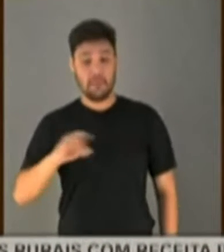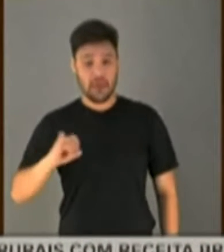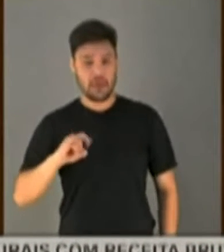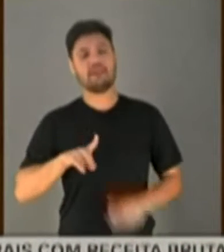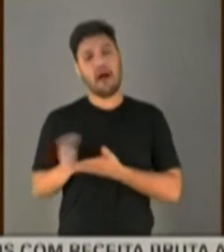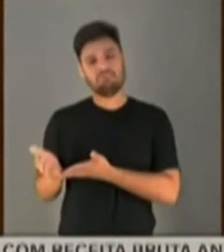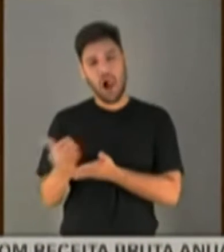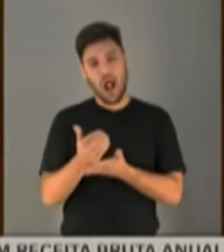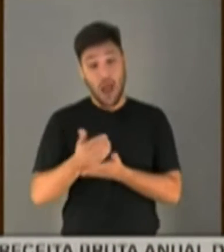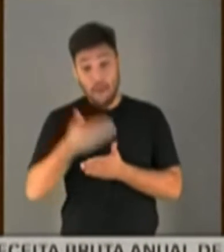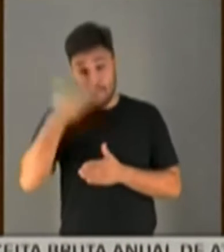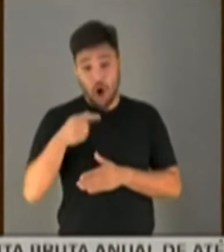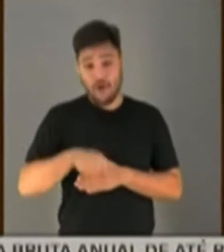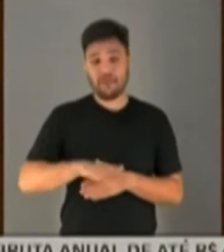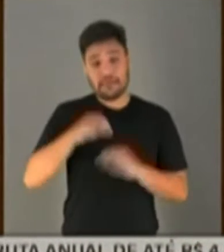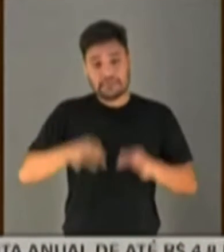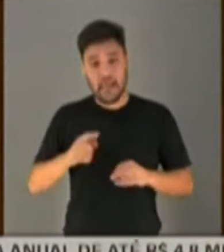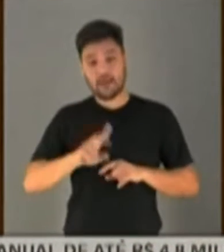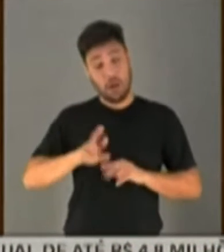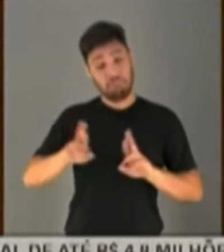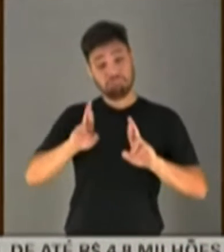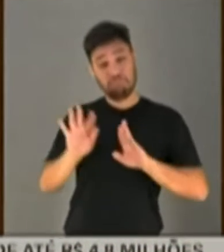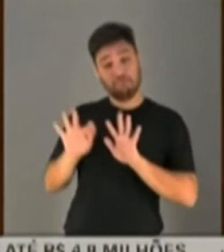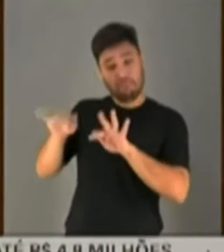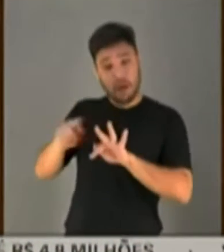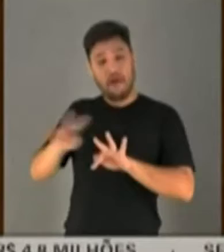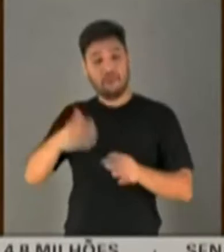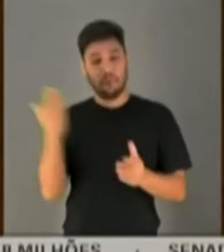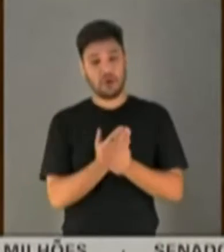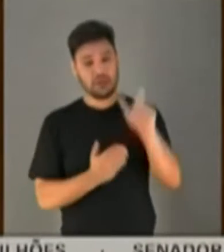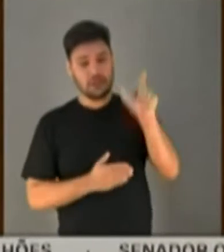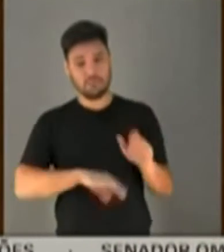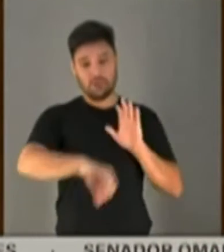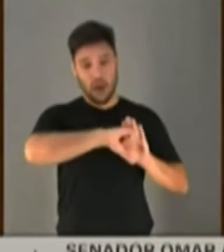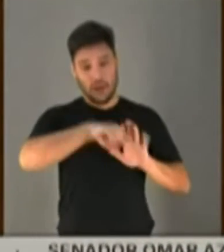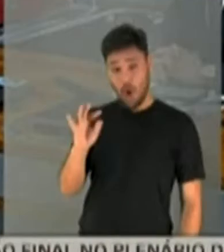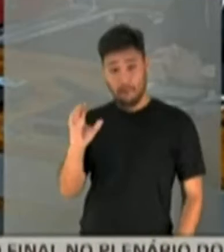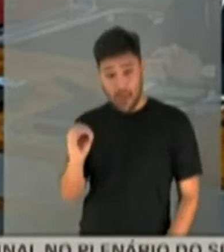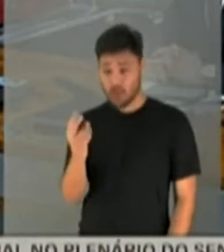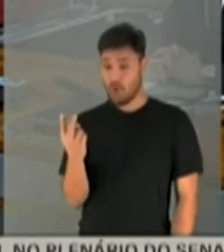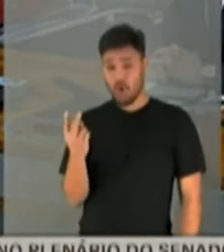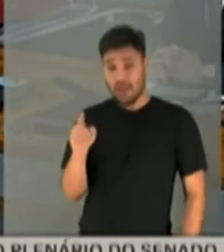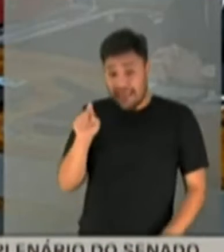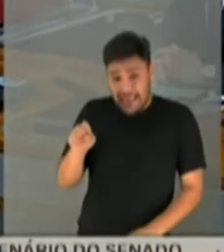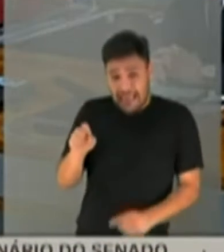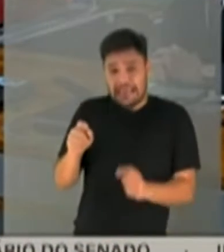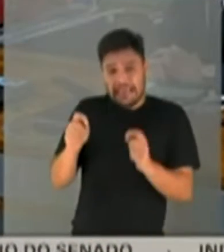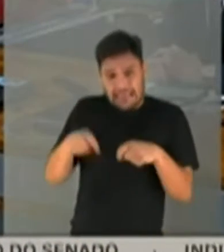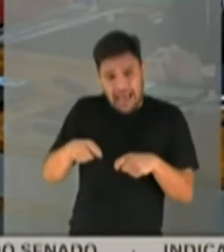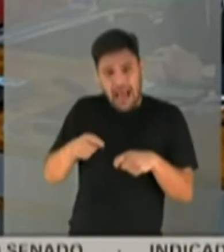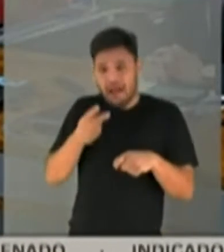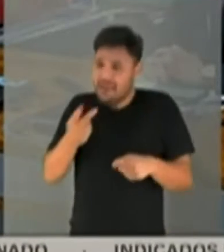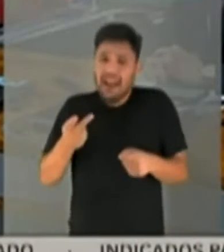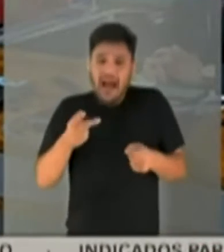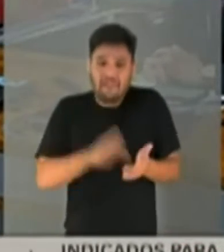coletar provas de natureza objetivo e subjetivo e ao final espero que seja iniciado o senhor criminalmente por esses crimes. Ele na verdade possa falar a